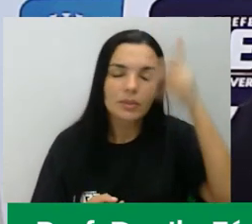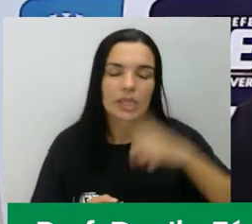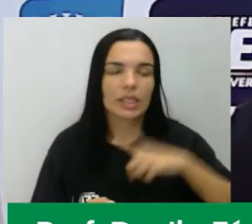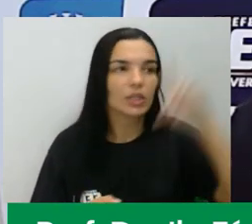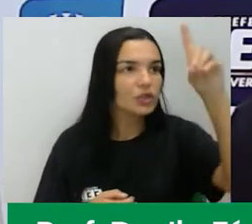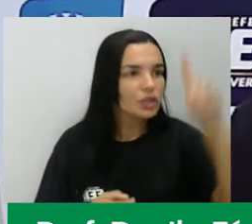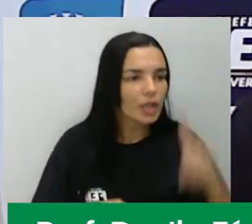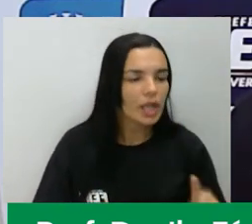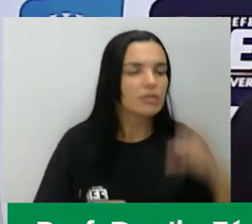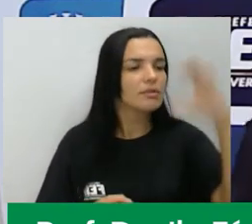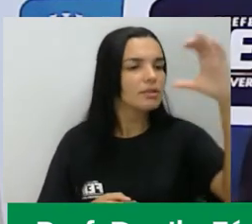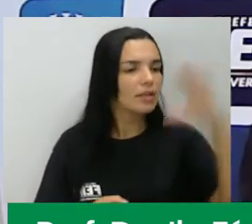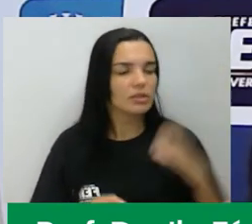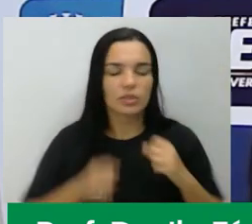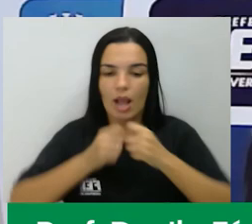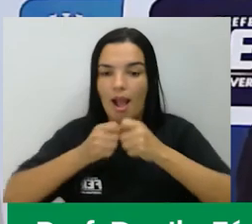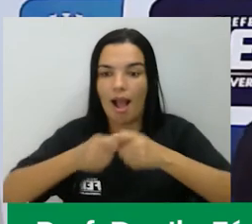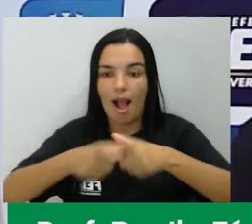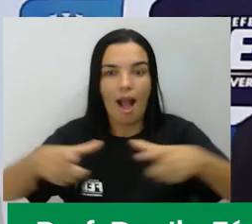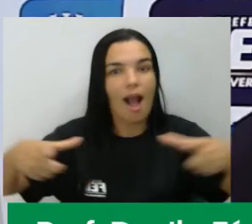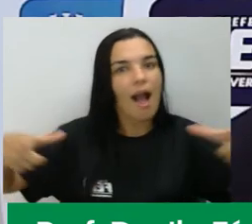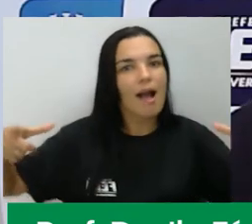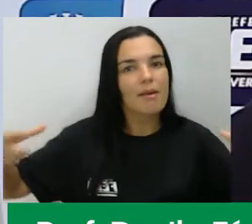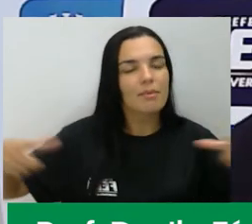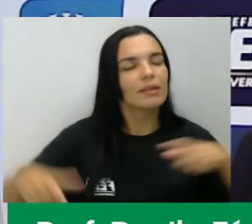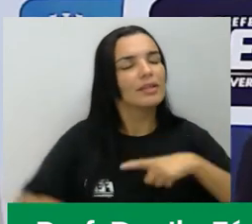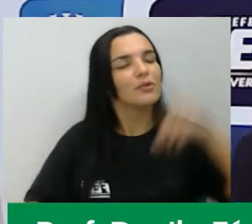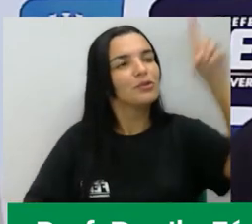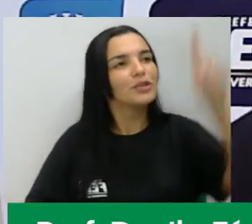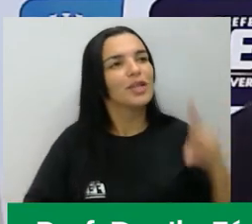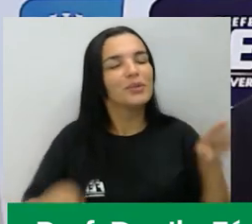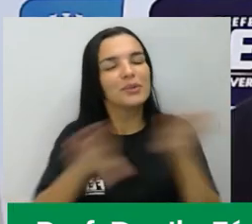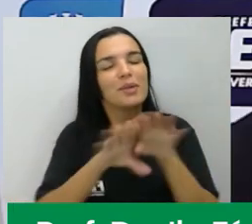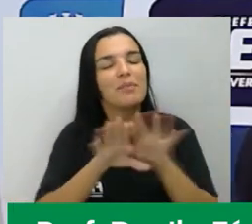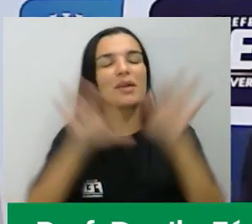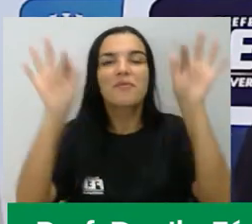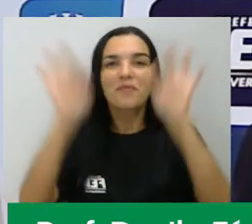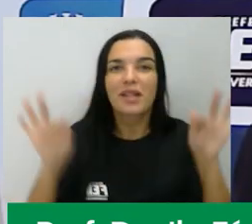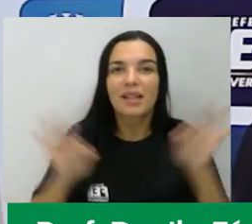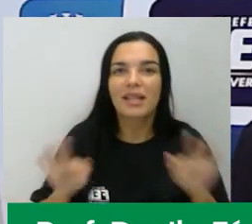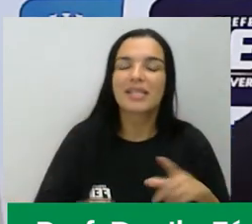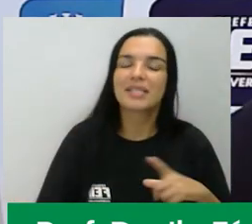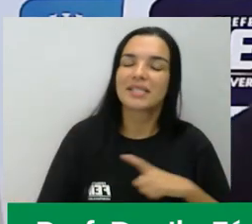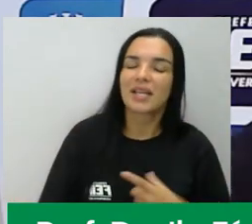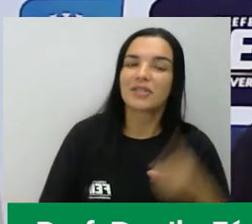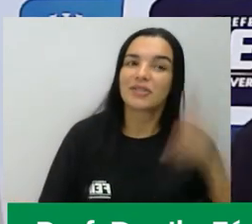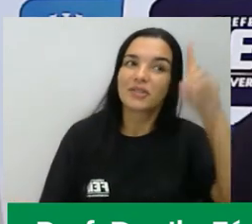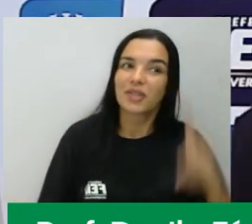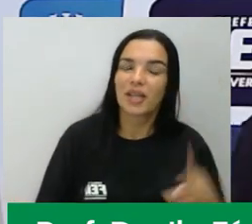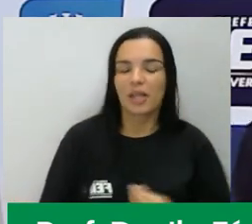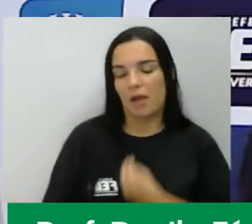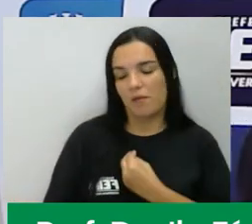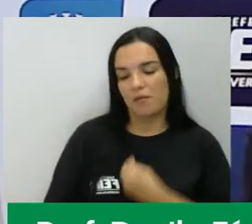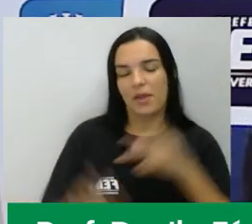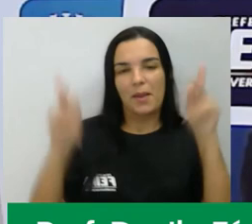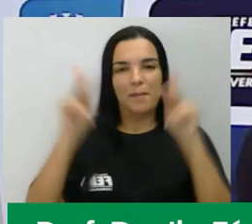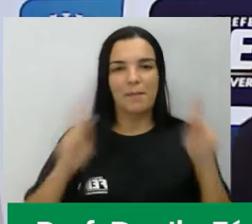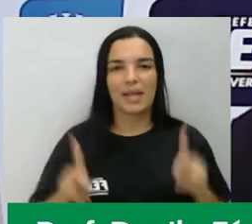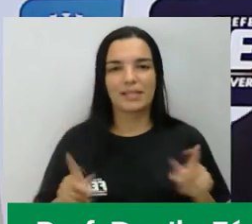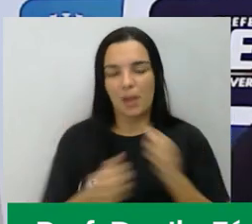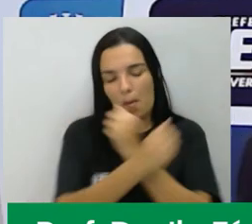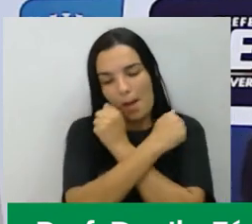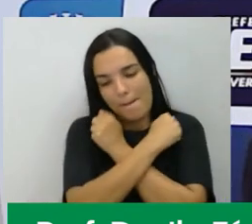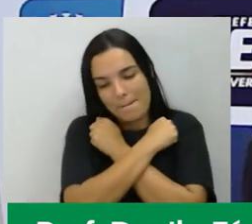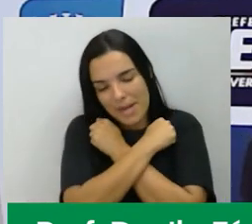E que a gente tenha sempre o direito a ser feliz, a viver e a viver em paz. Um abraço.